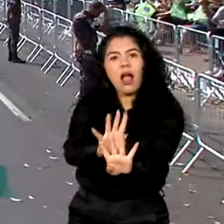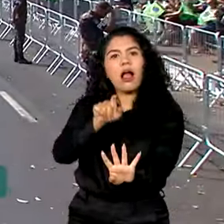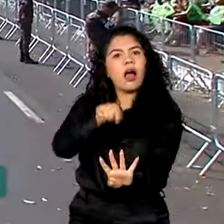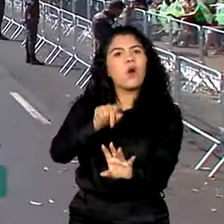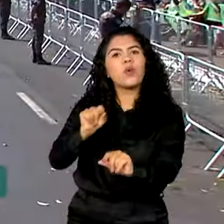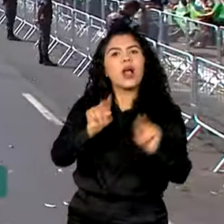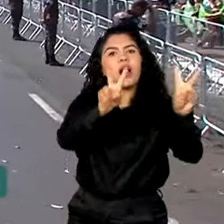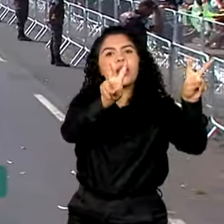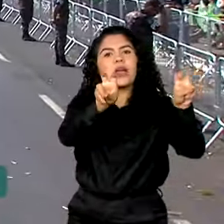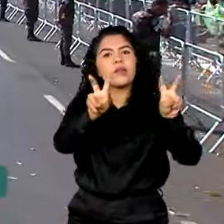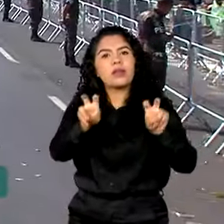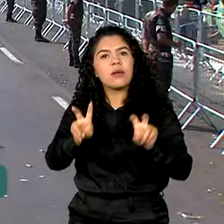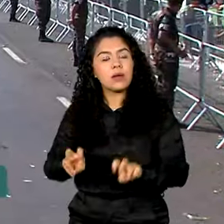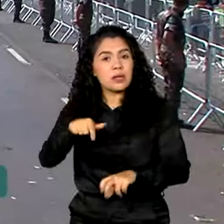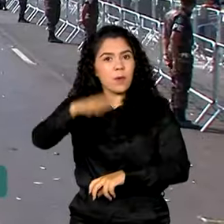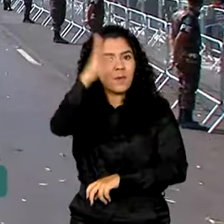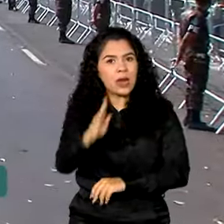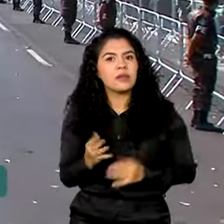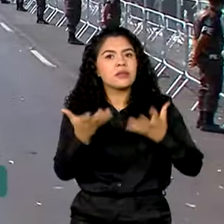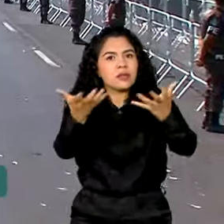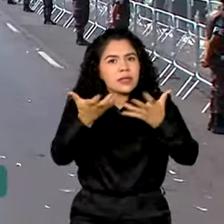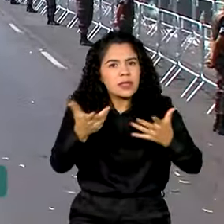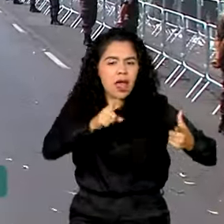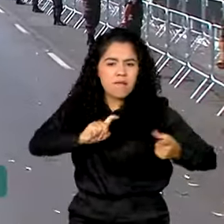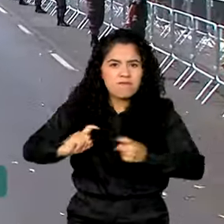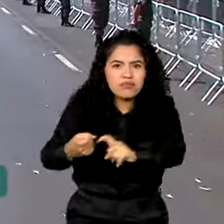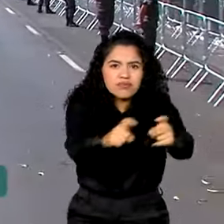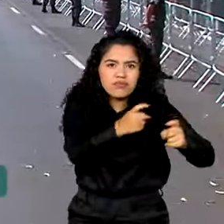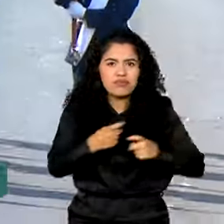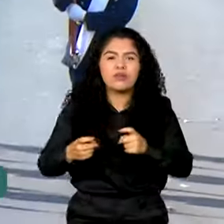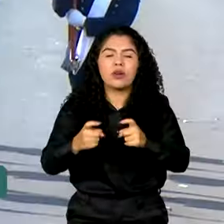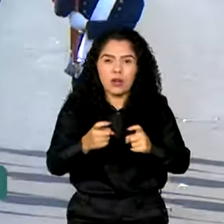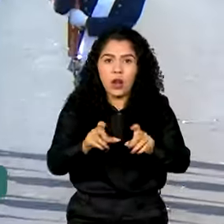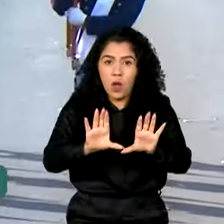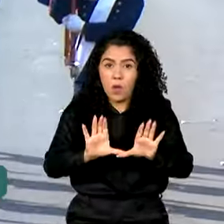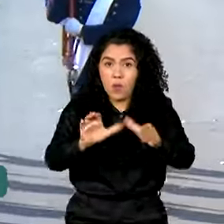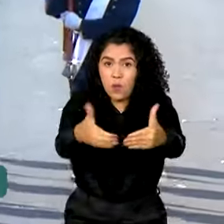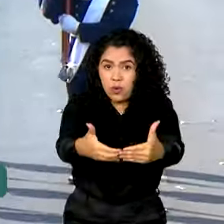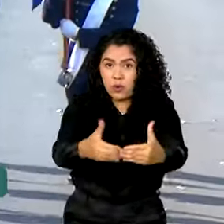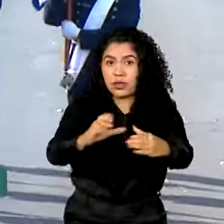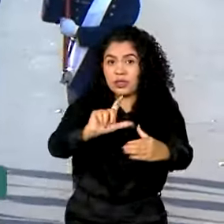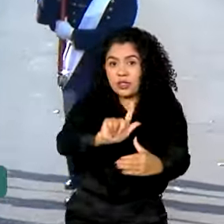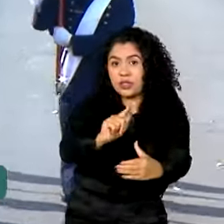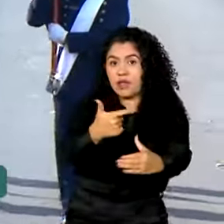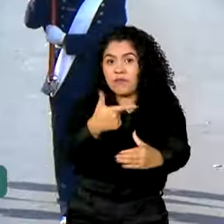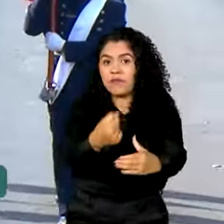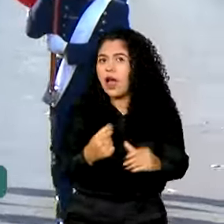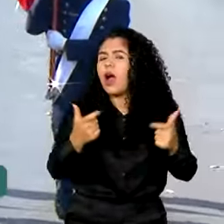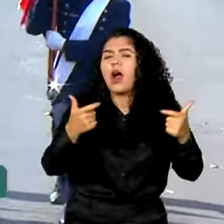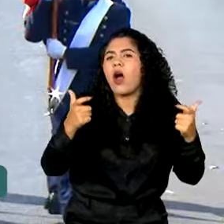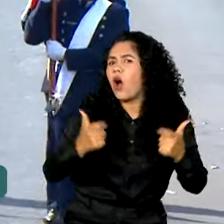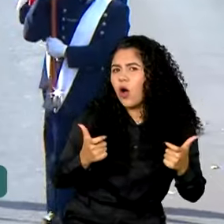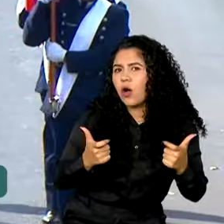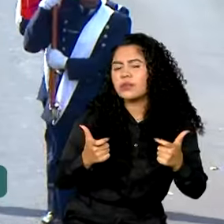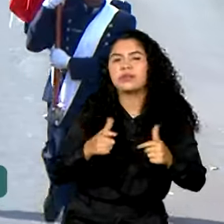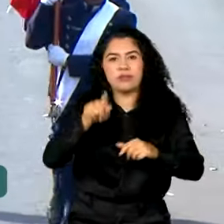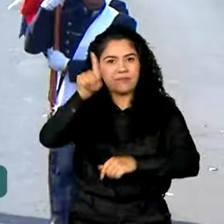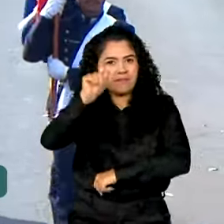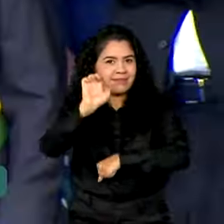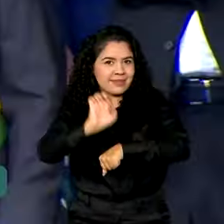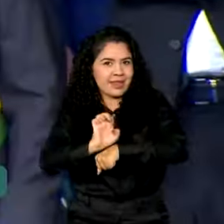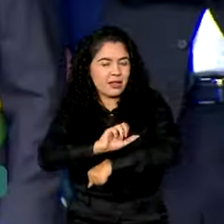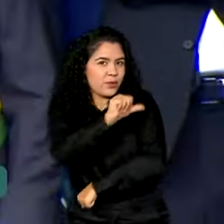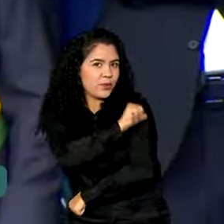temas que o Brasil quer trazer para o centro dos debates na reunião de cúpula do G20, que vai acontecer em novembro, no Rio de